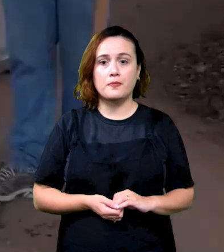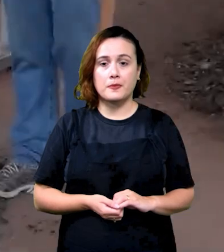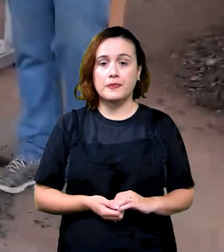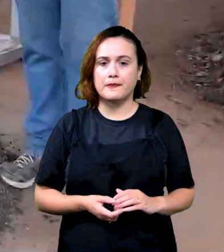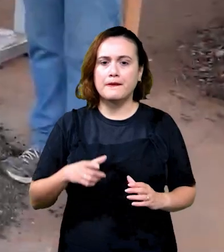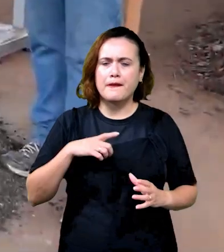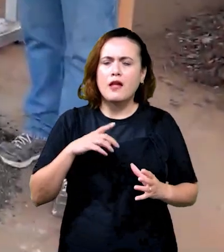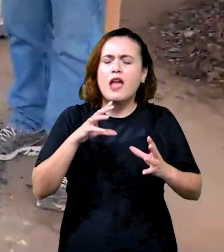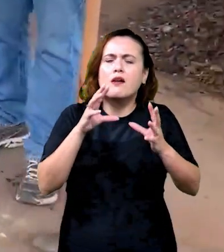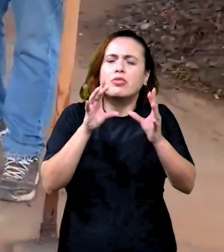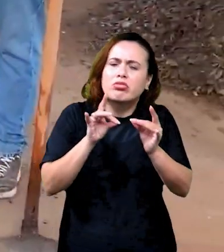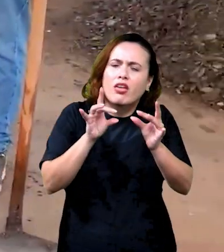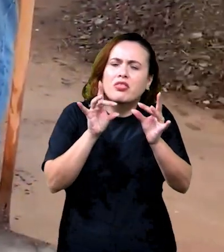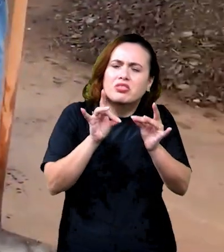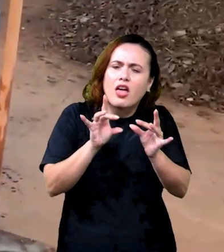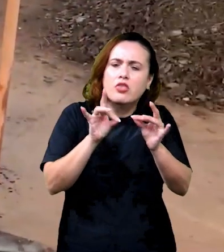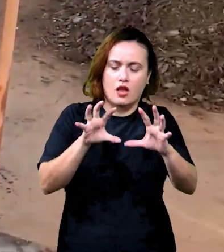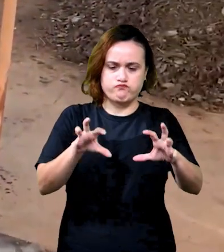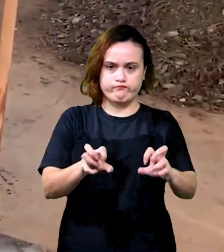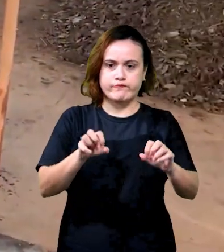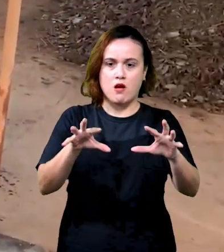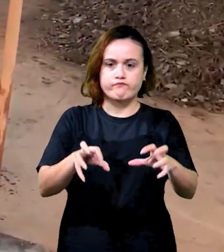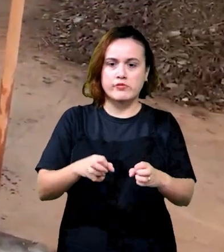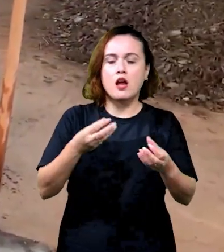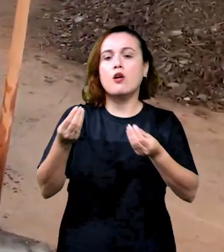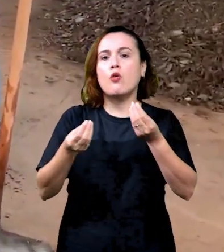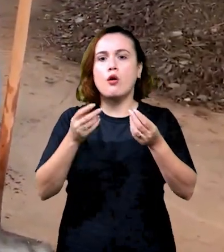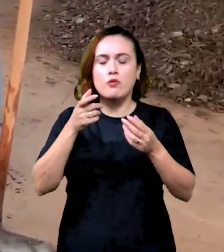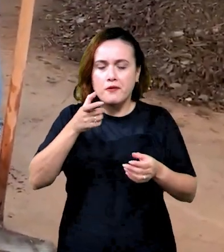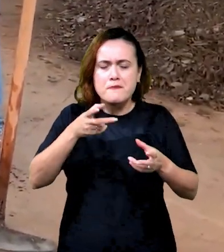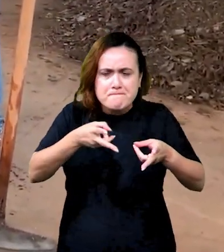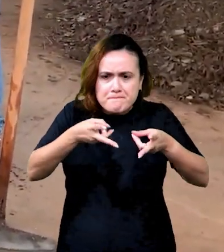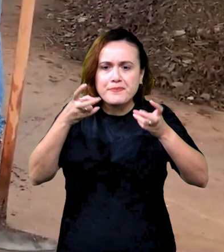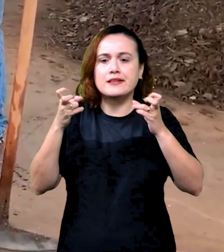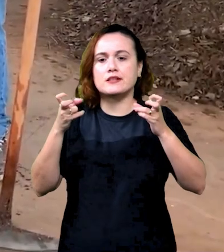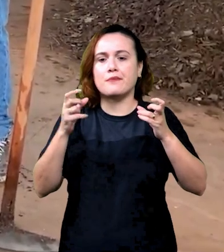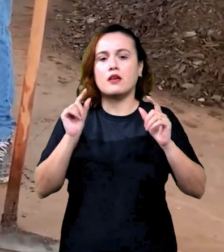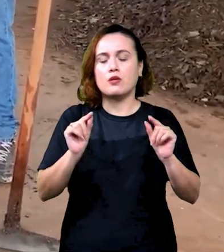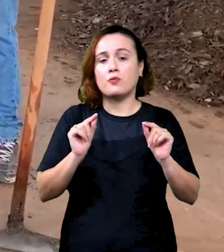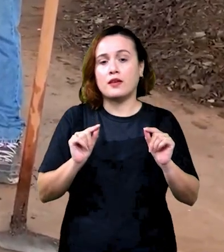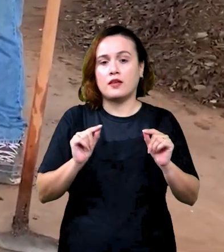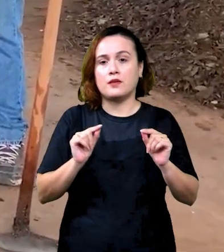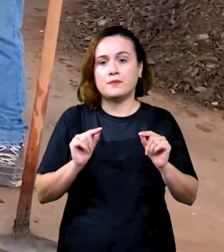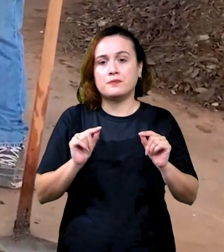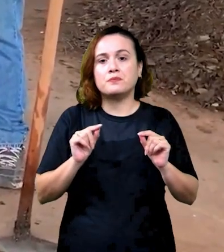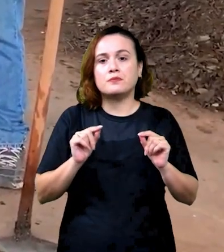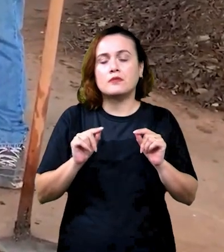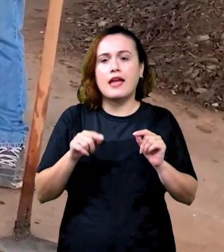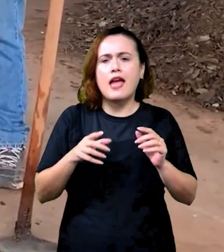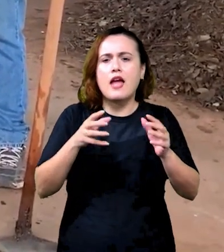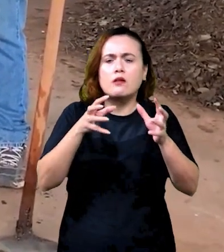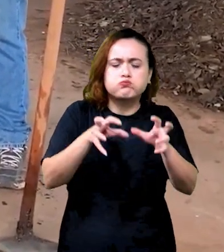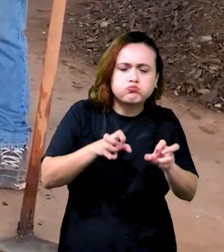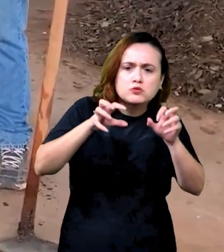Legenda ponto da massa é um ponto em que, só em questão de observação, um ponto